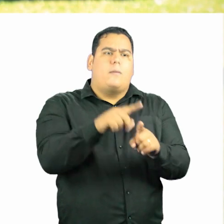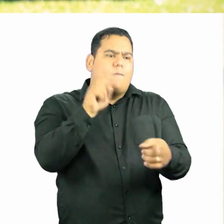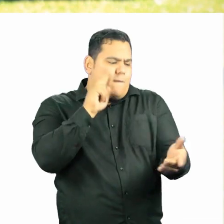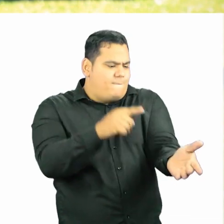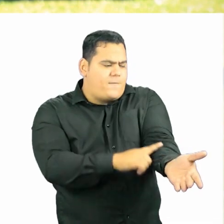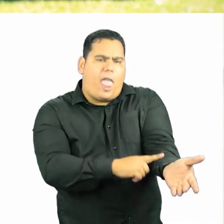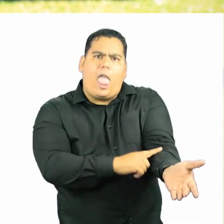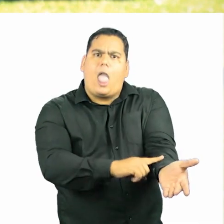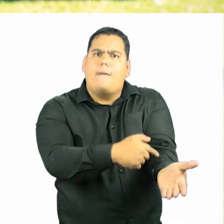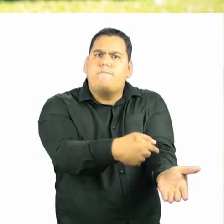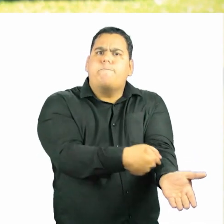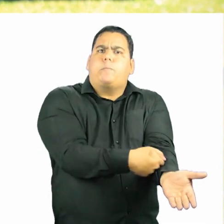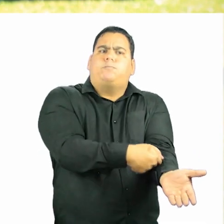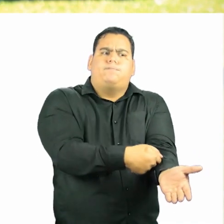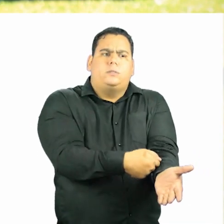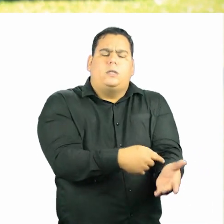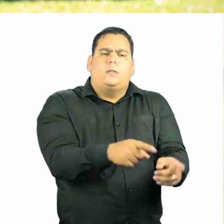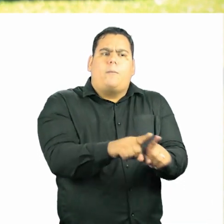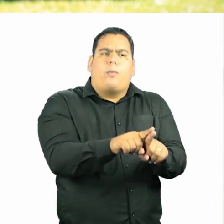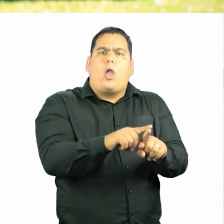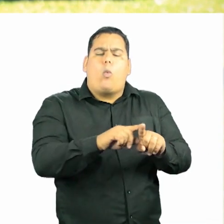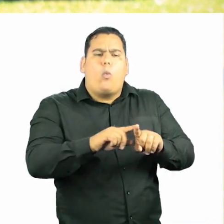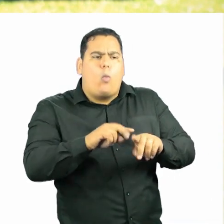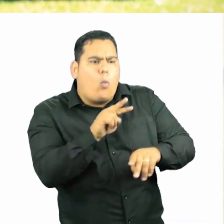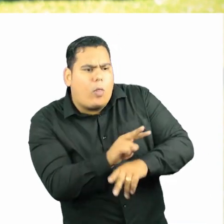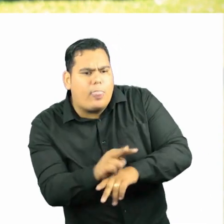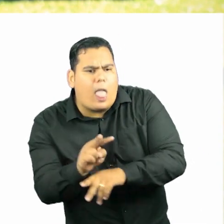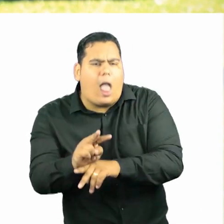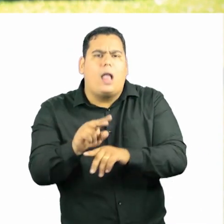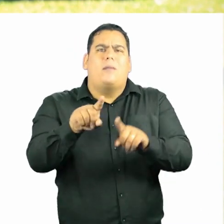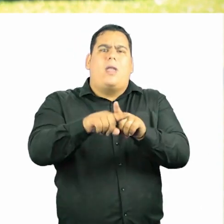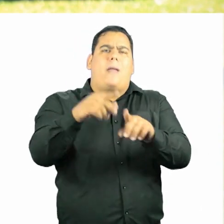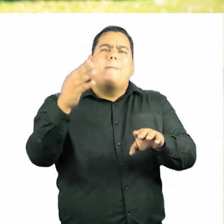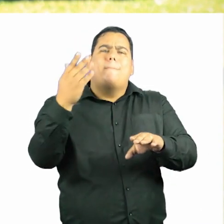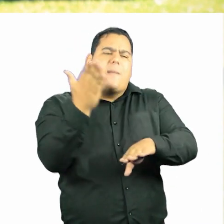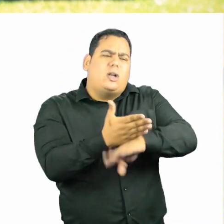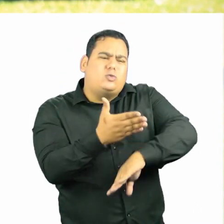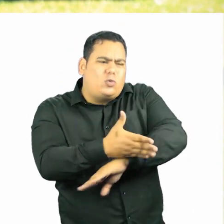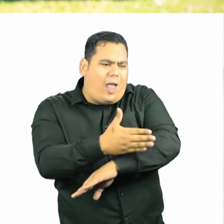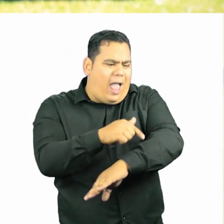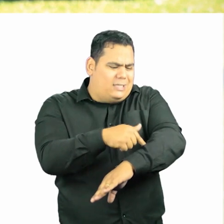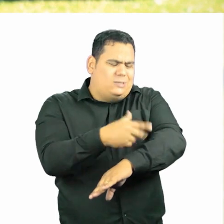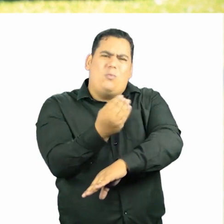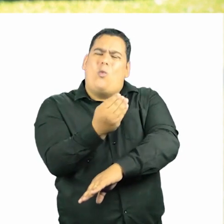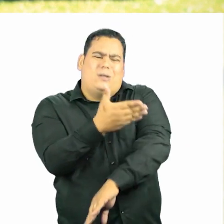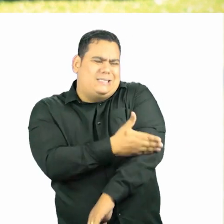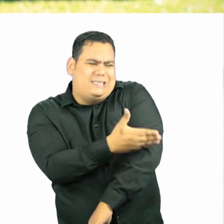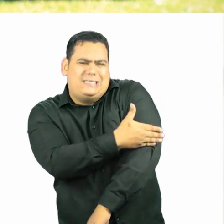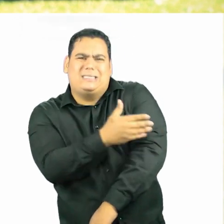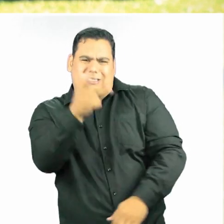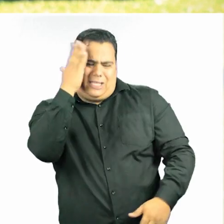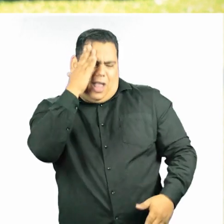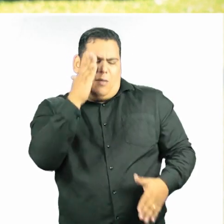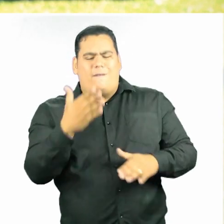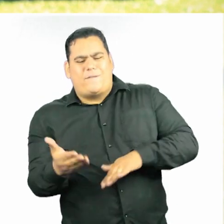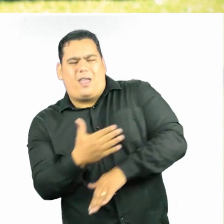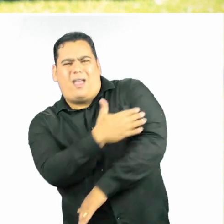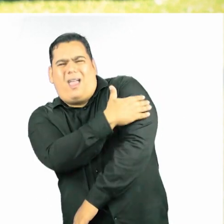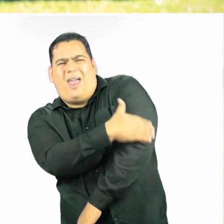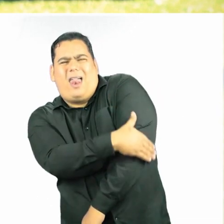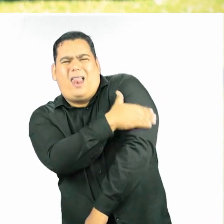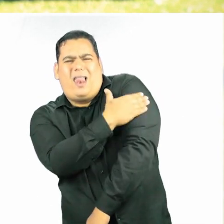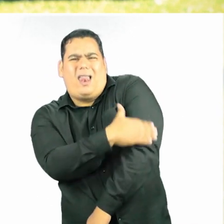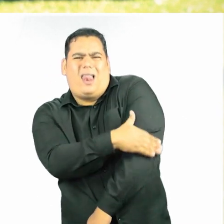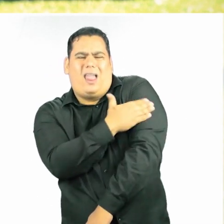veia, como cuidados com feridas, que ela teve muitas escaras. e